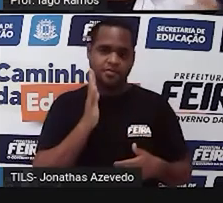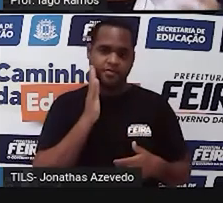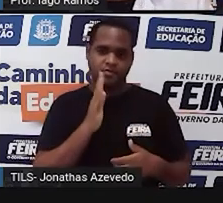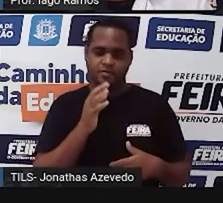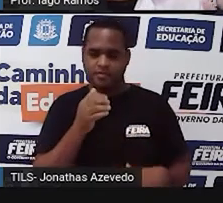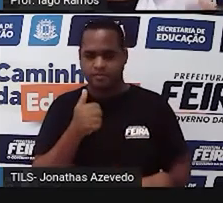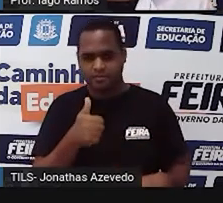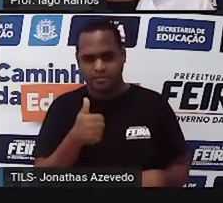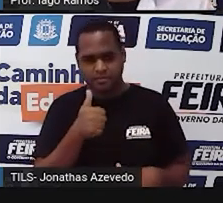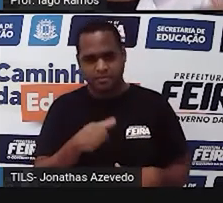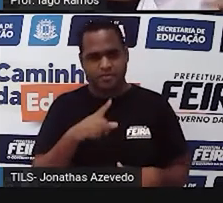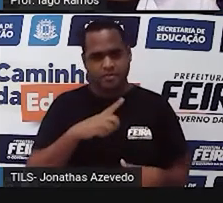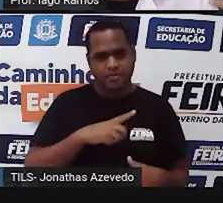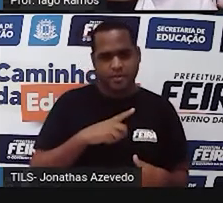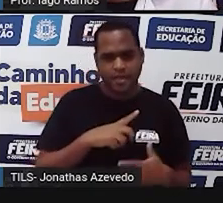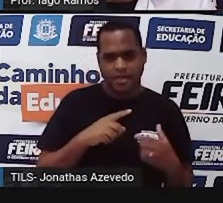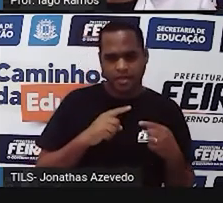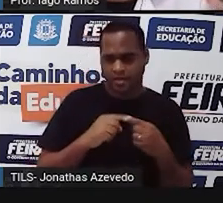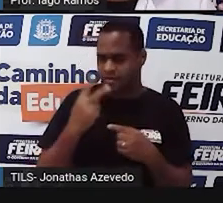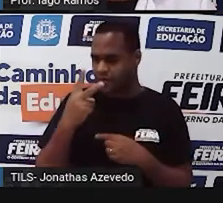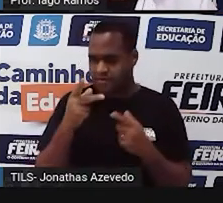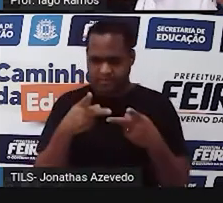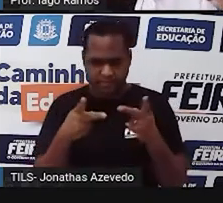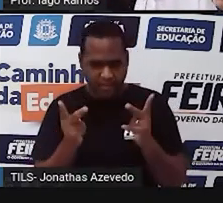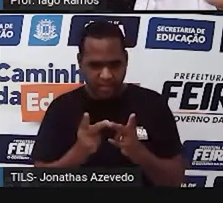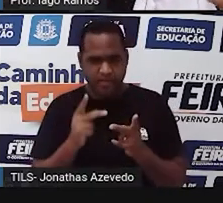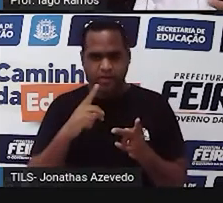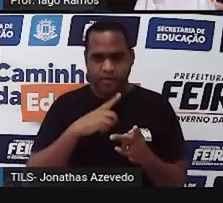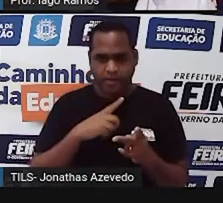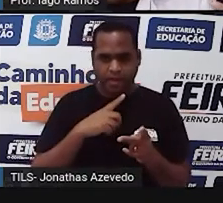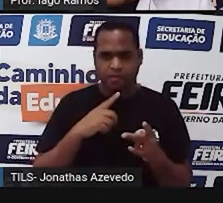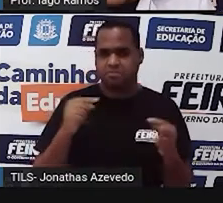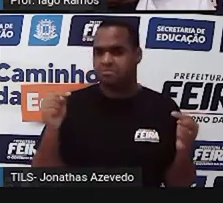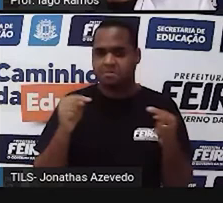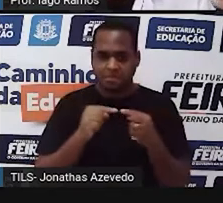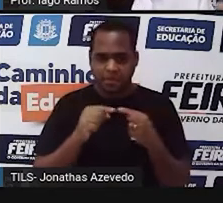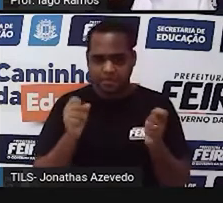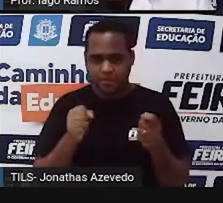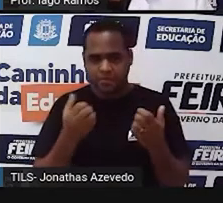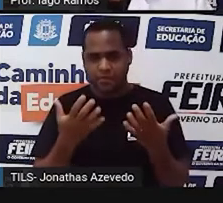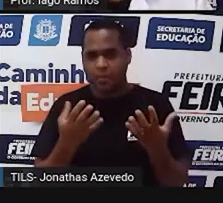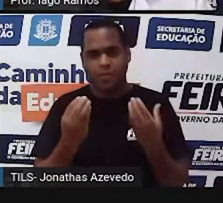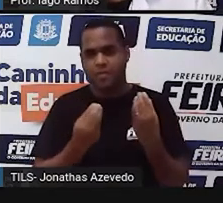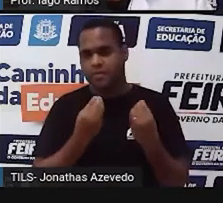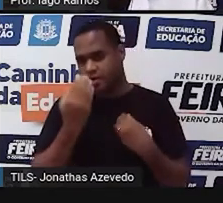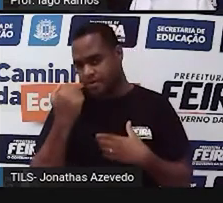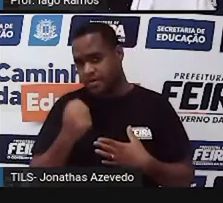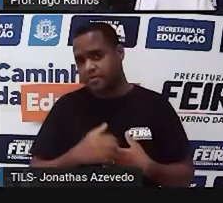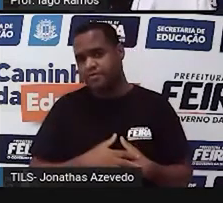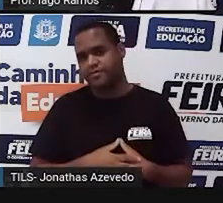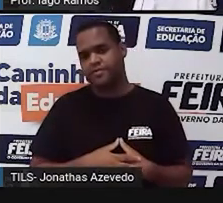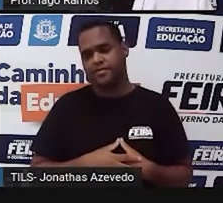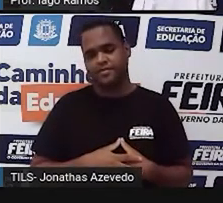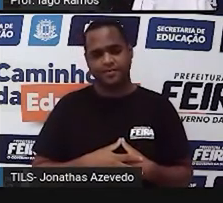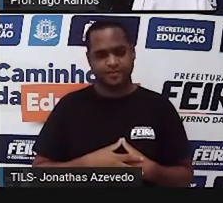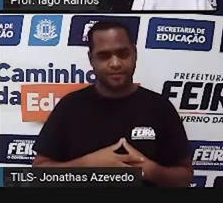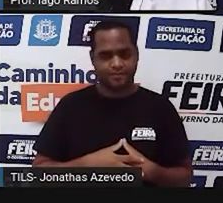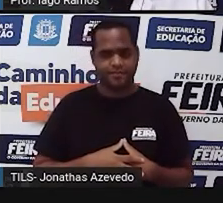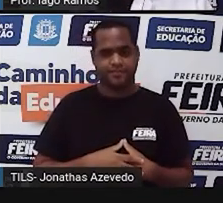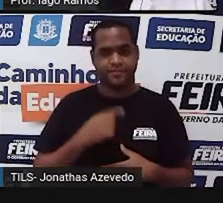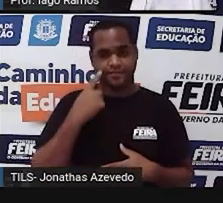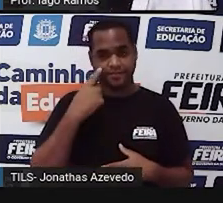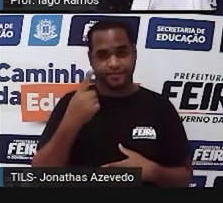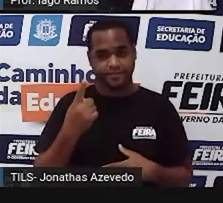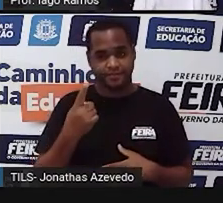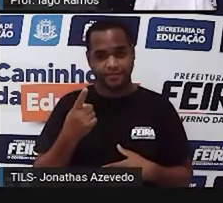falando aqui, balança, ela tem dois pratos, sim. E como é que ela é? Bom, olha ela aí, ó. Então,